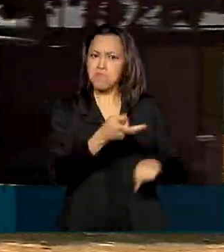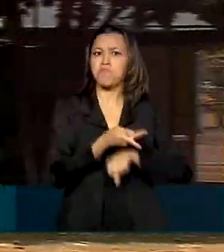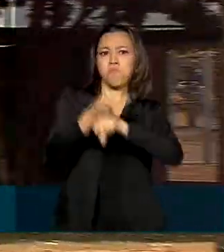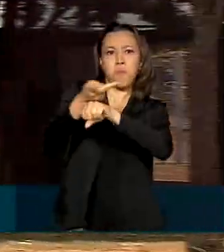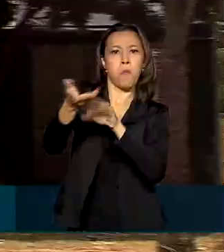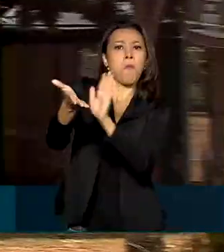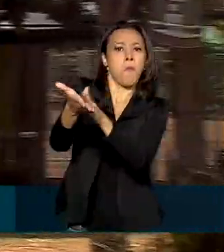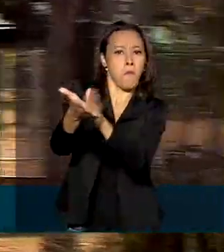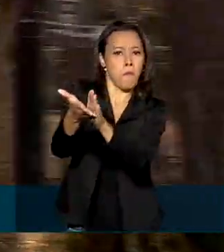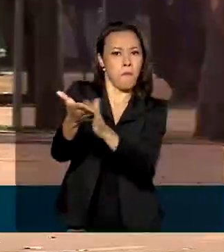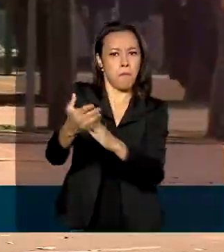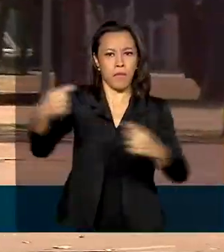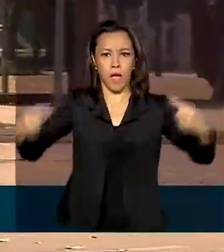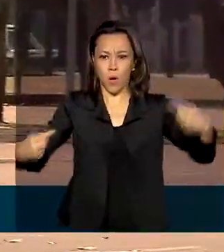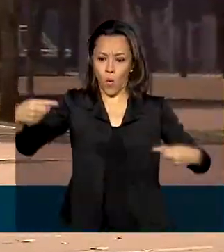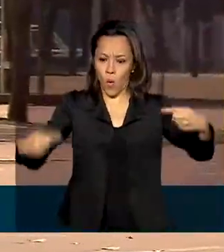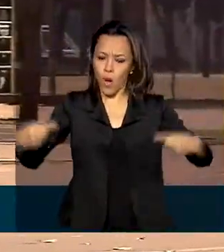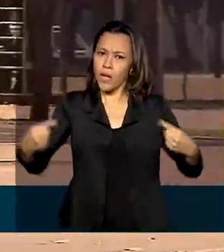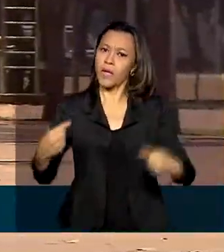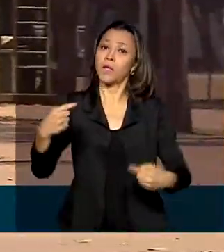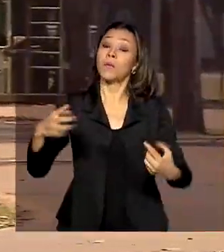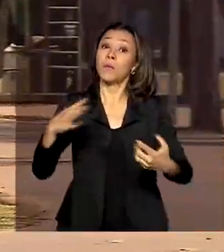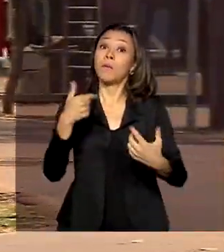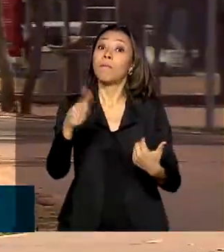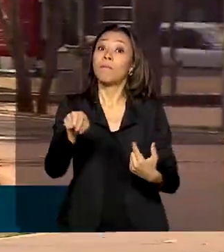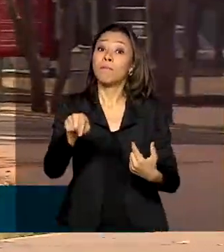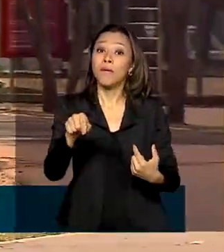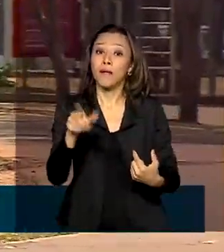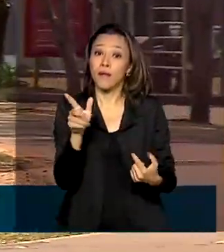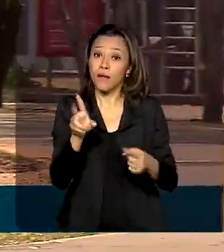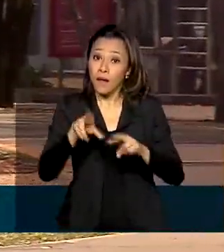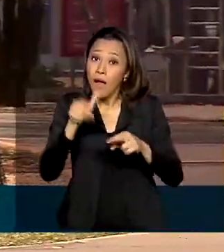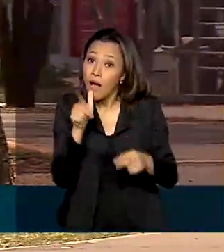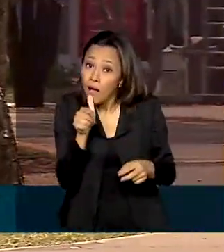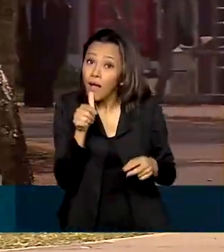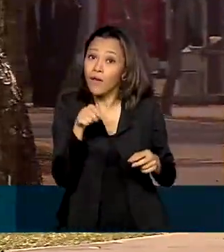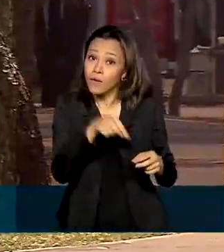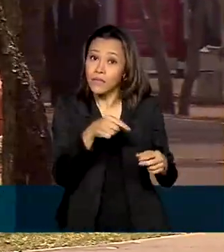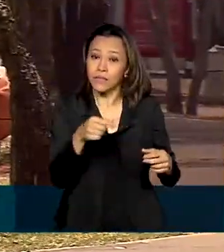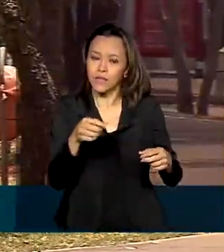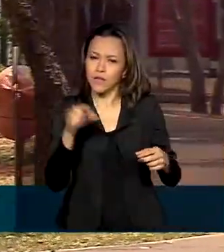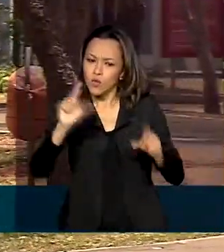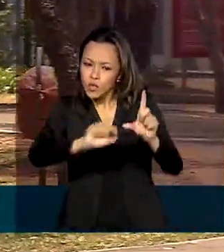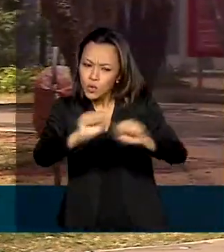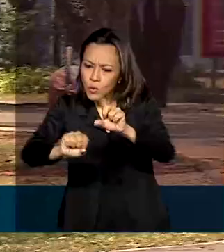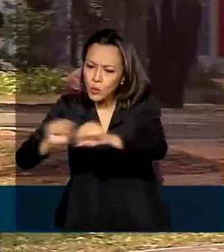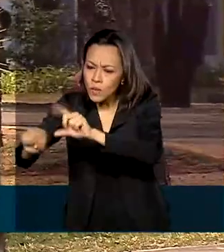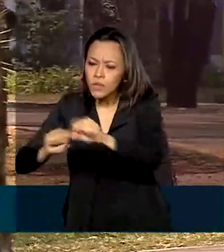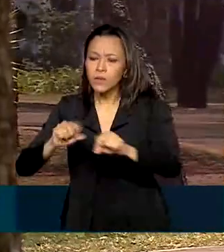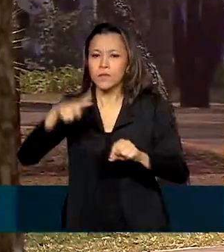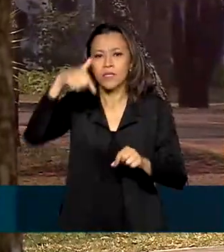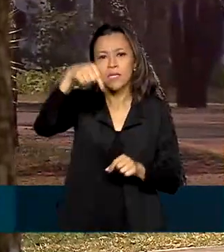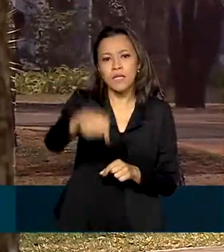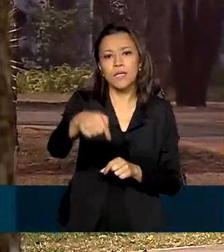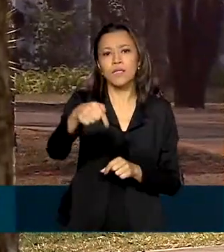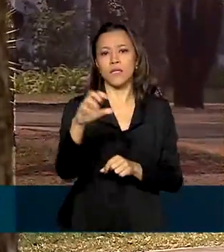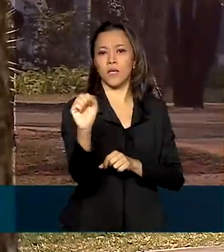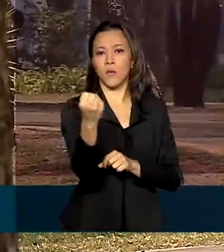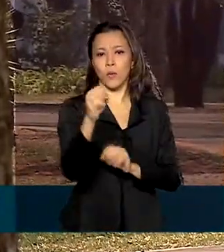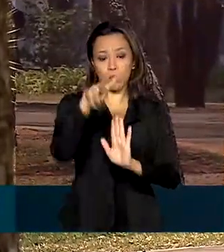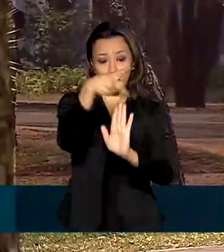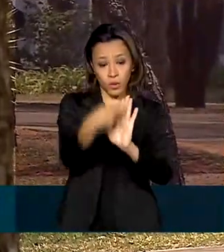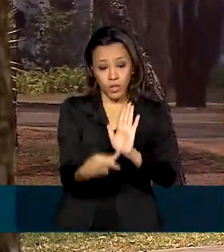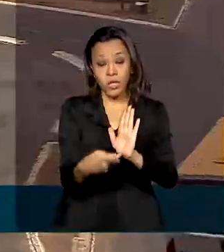Organização Internacional Parceria Global pela Água. Foram selecionados 78 projetos de